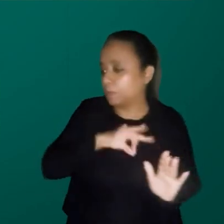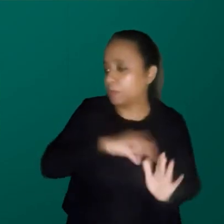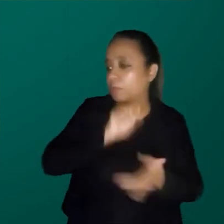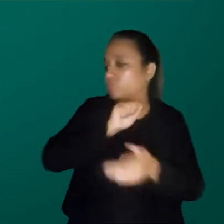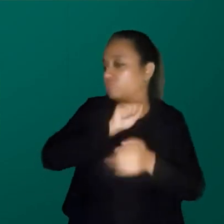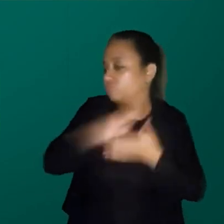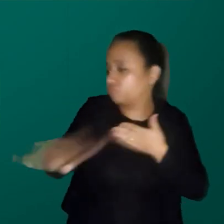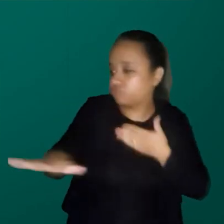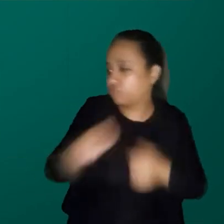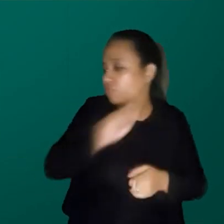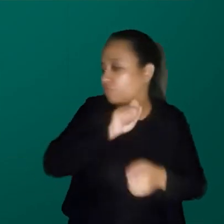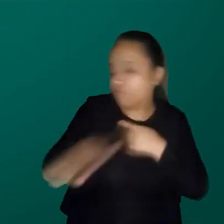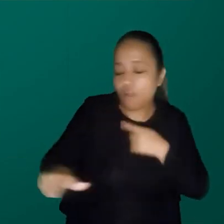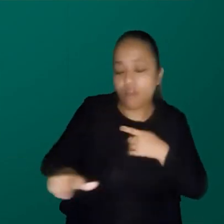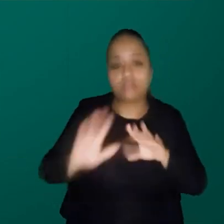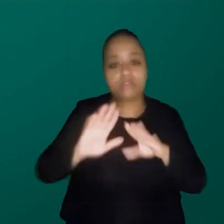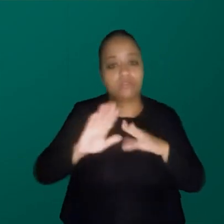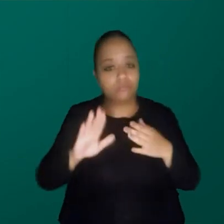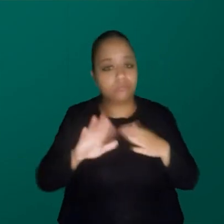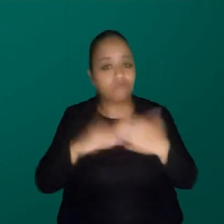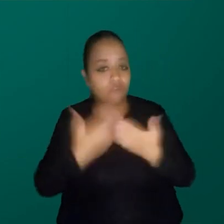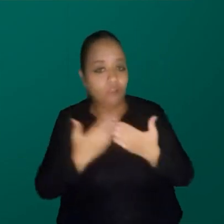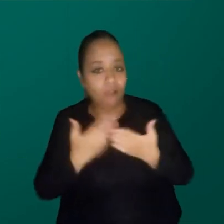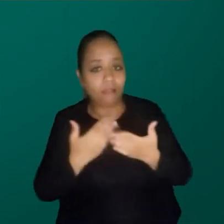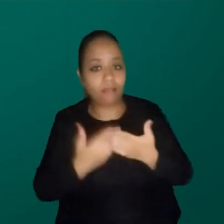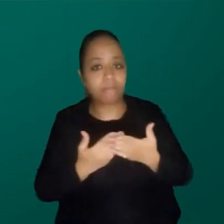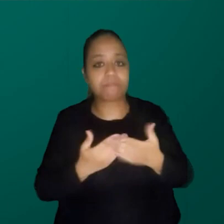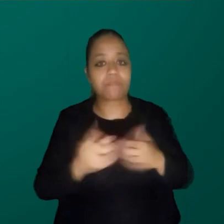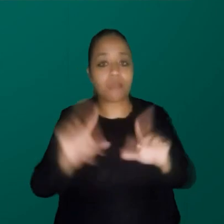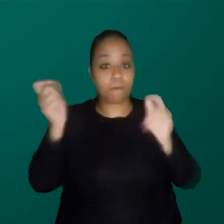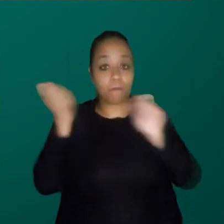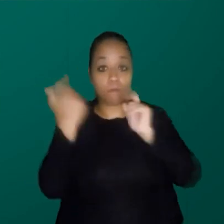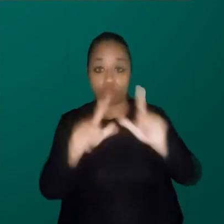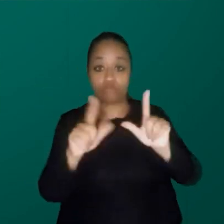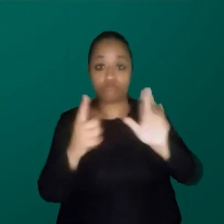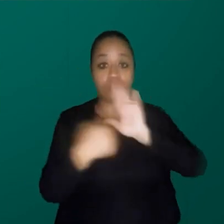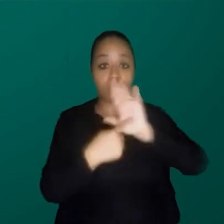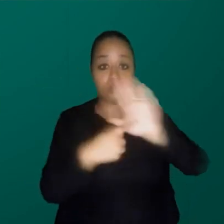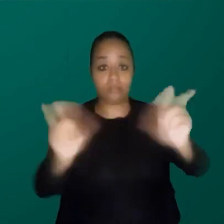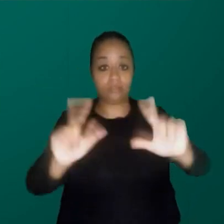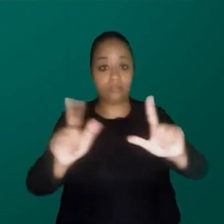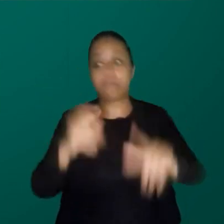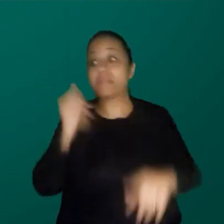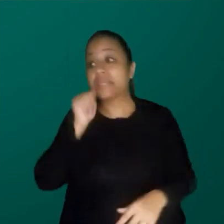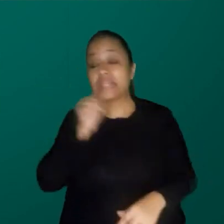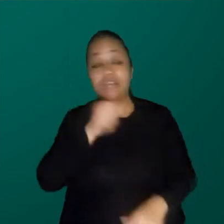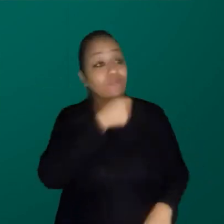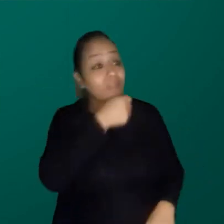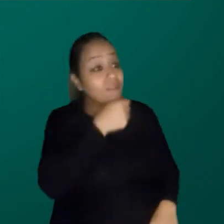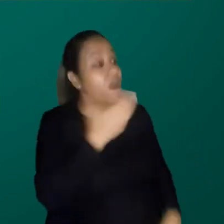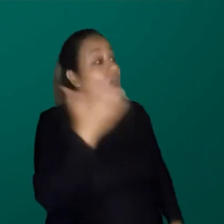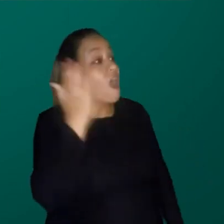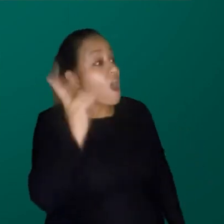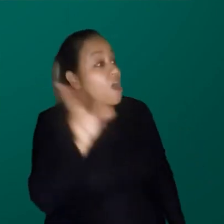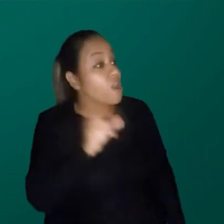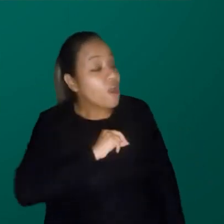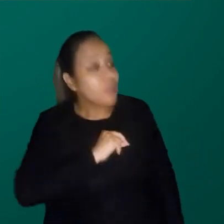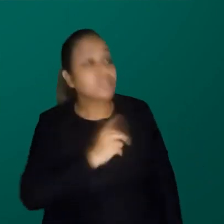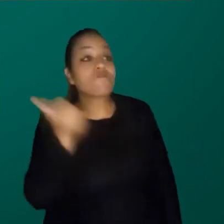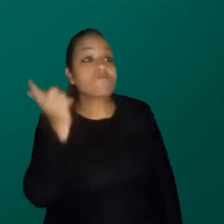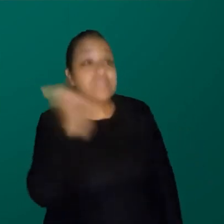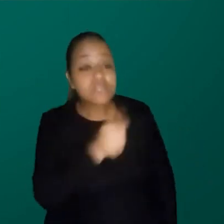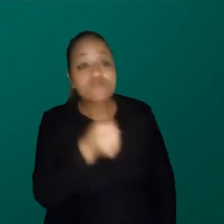foi exonerado do cargo e isso passa no jornal. Aí elas fizeram essa cena. Aí a menina que fez de jornalista, ela falou assim, cara, eu consigo ser uma